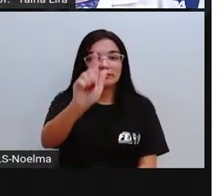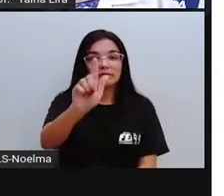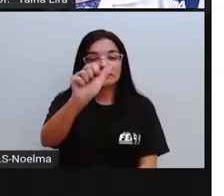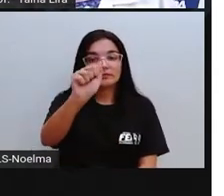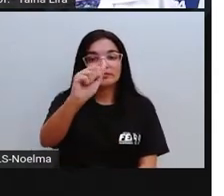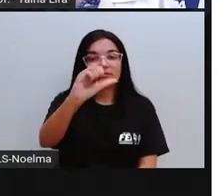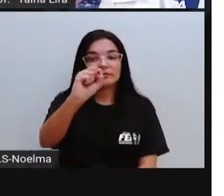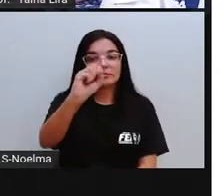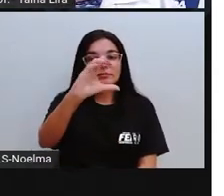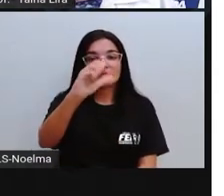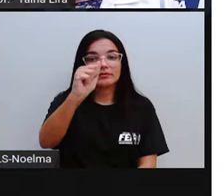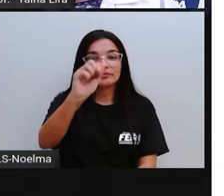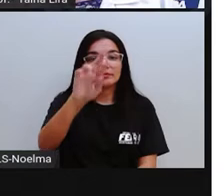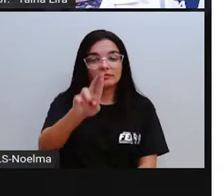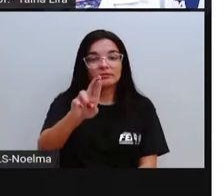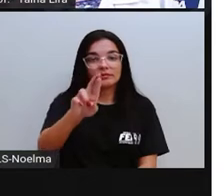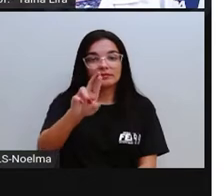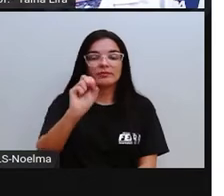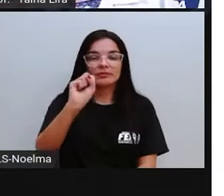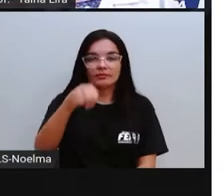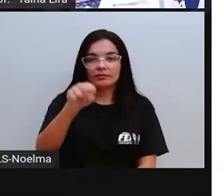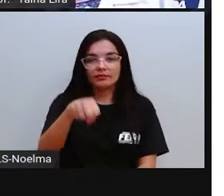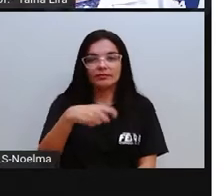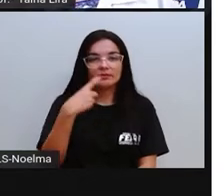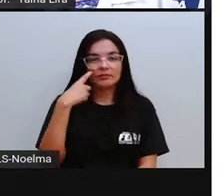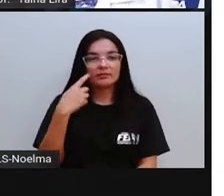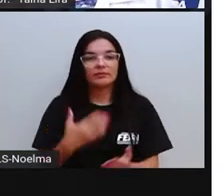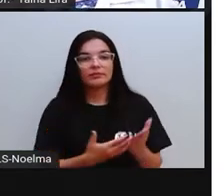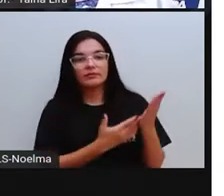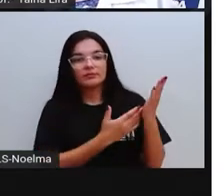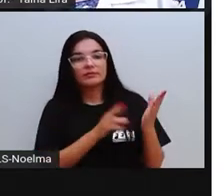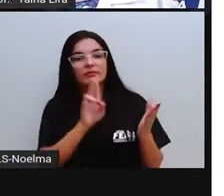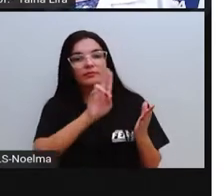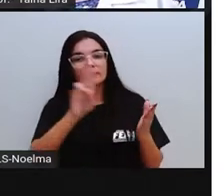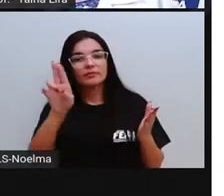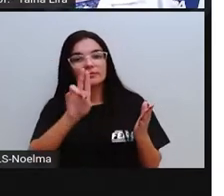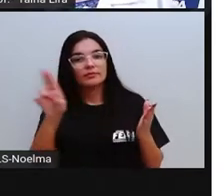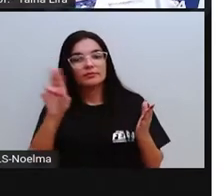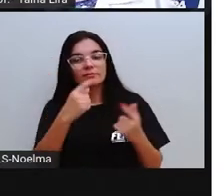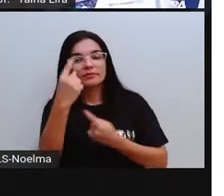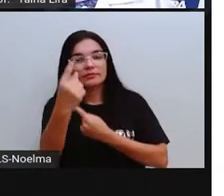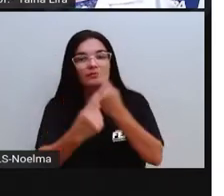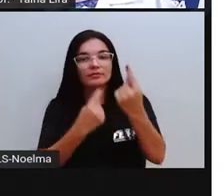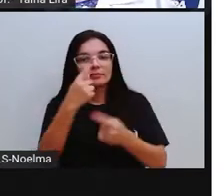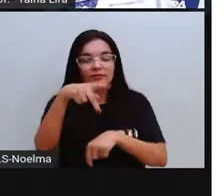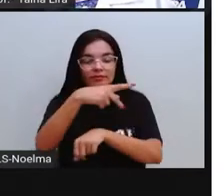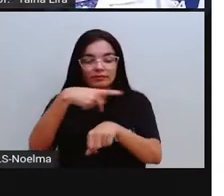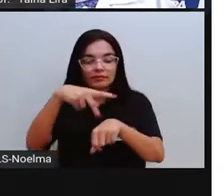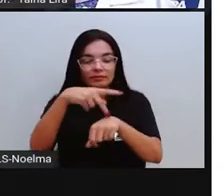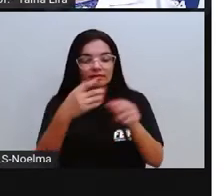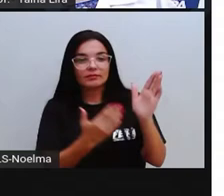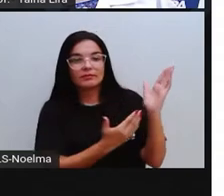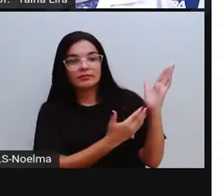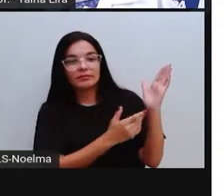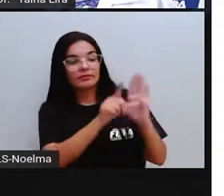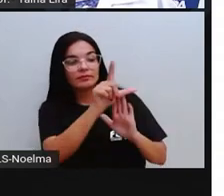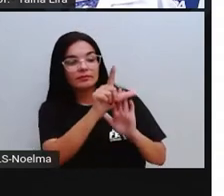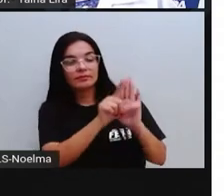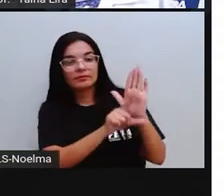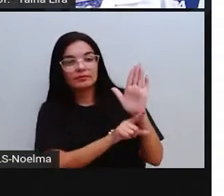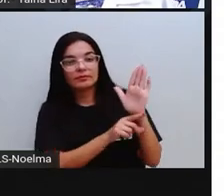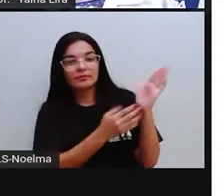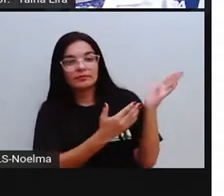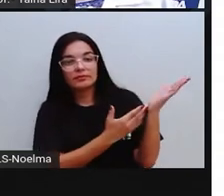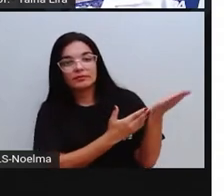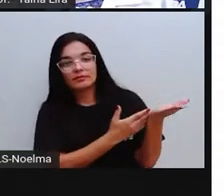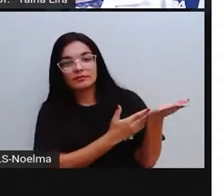tá certo? Agora, a Pró vai mostrar pra vocês os nomes aqui de alguns países aí da África, que a Pró separou, tá?